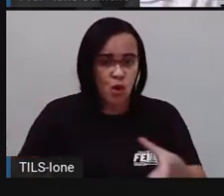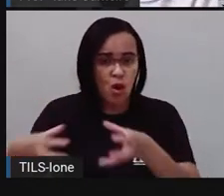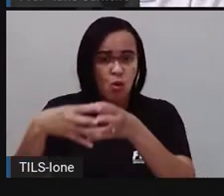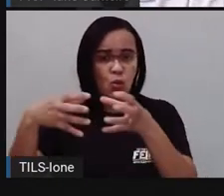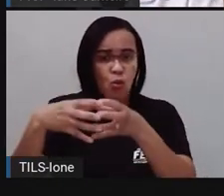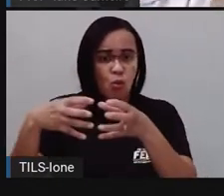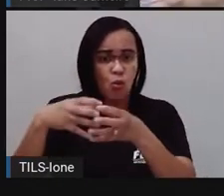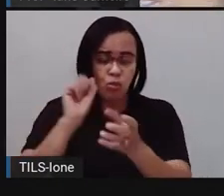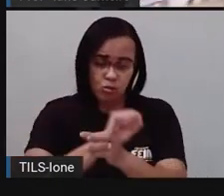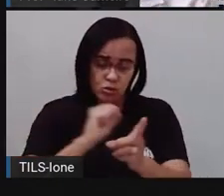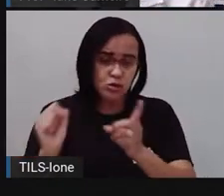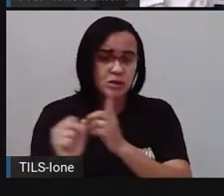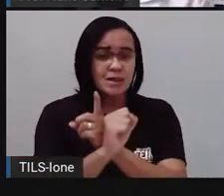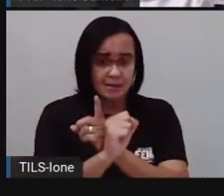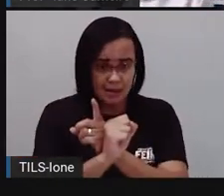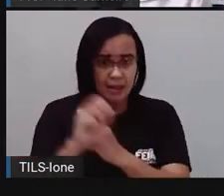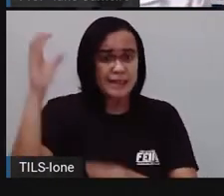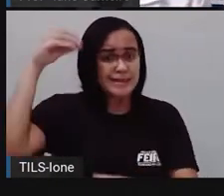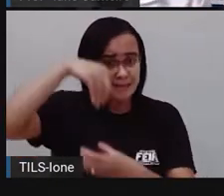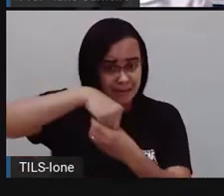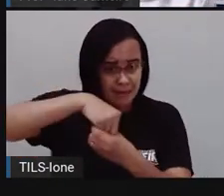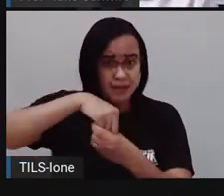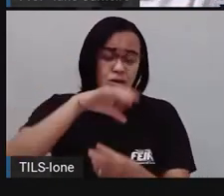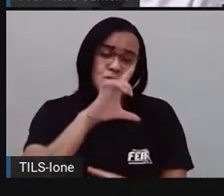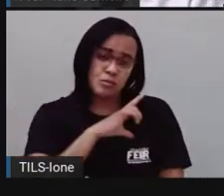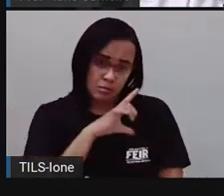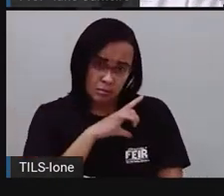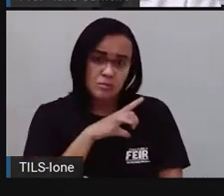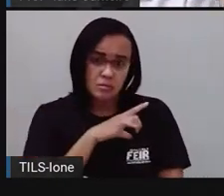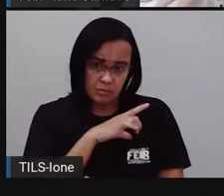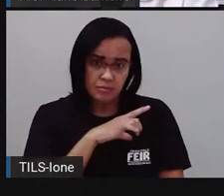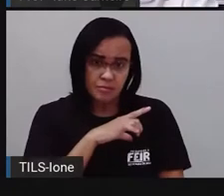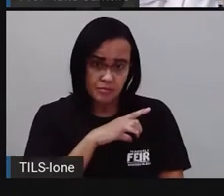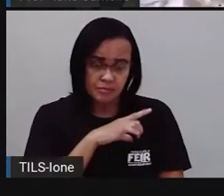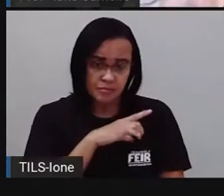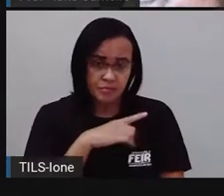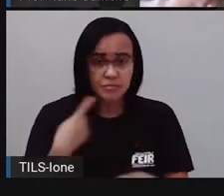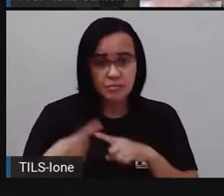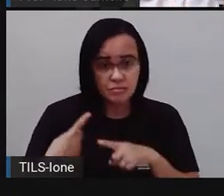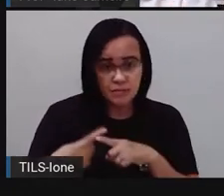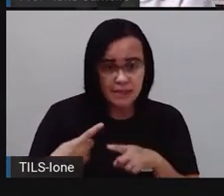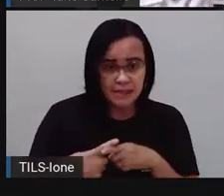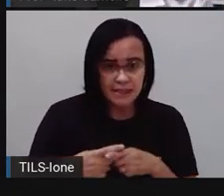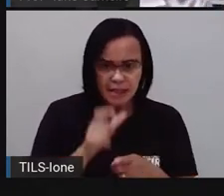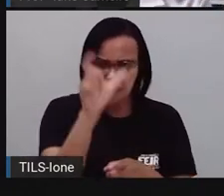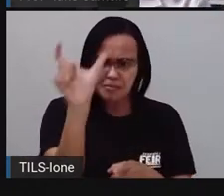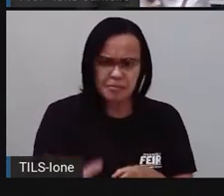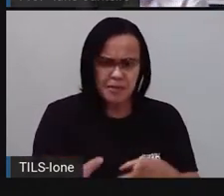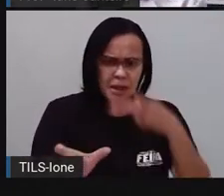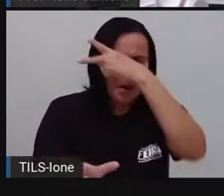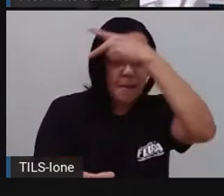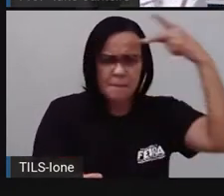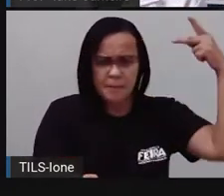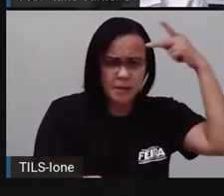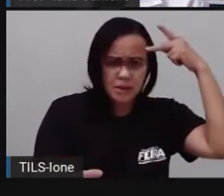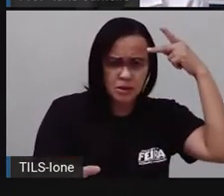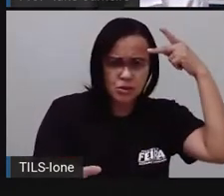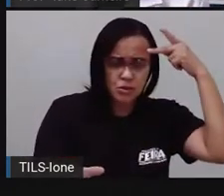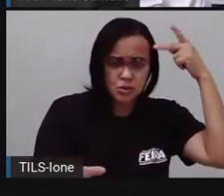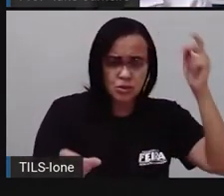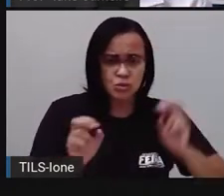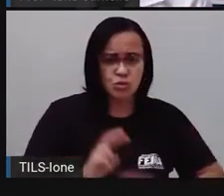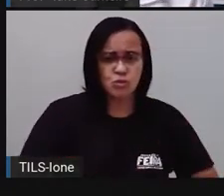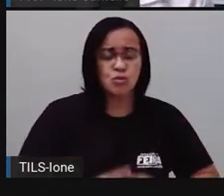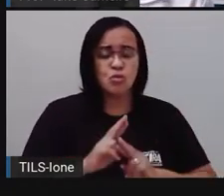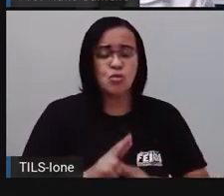Então, todo mundo que compõe a nossa sociedade, né? Ele faz parte, ele representa a diversidade que a compõe, tá